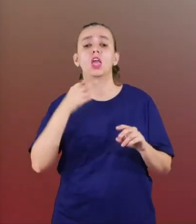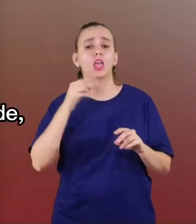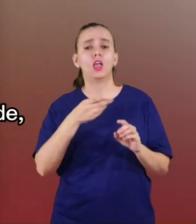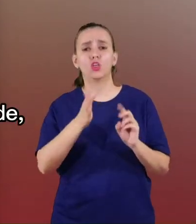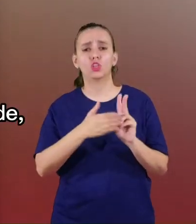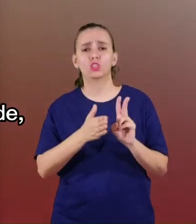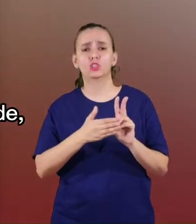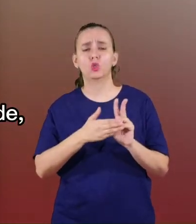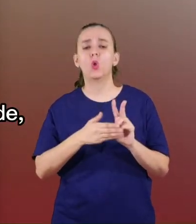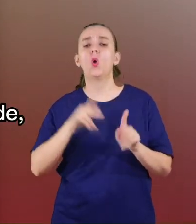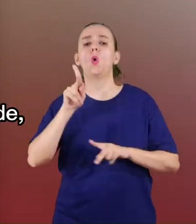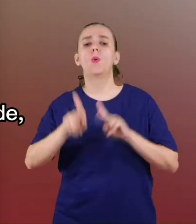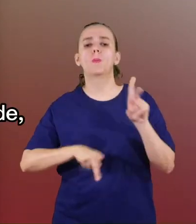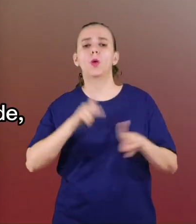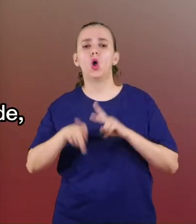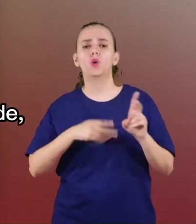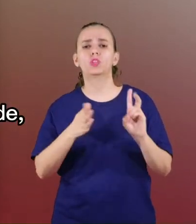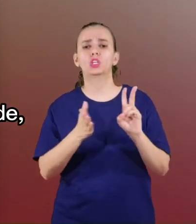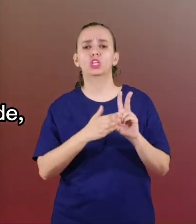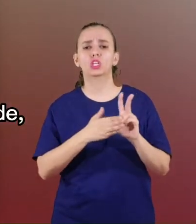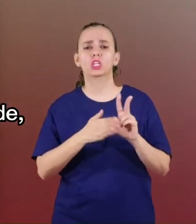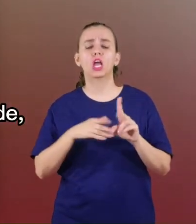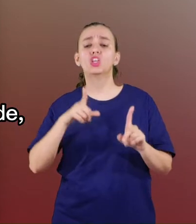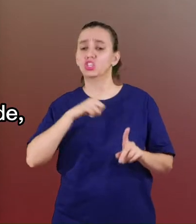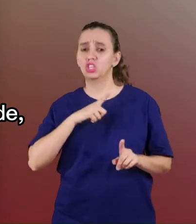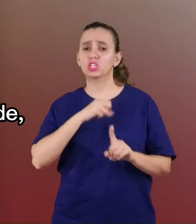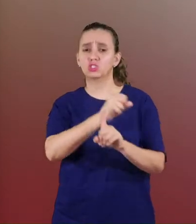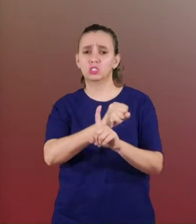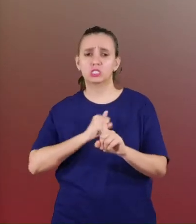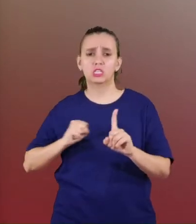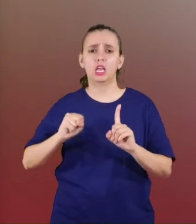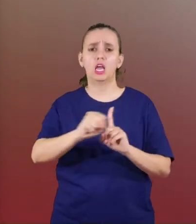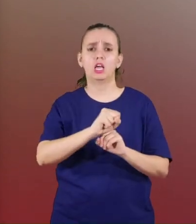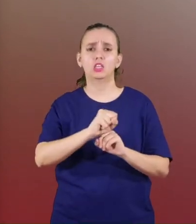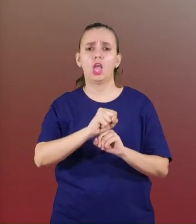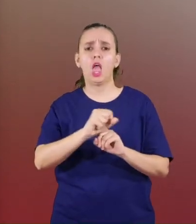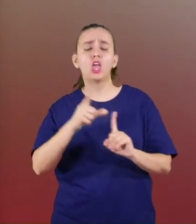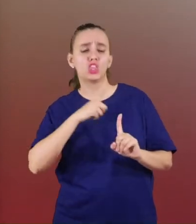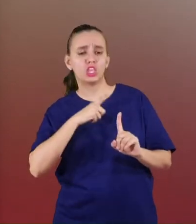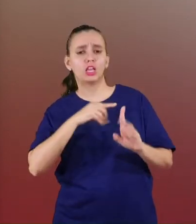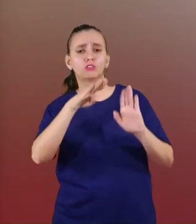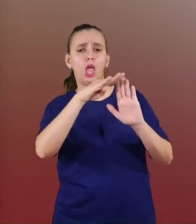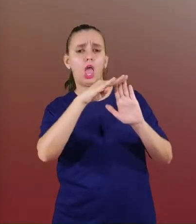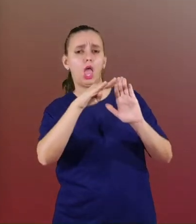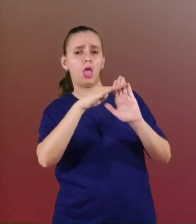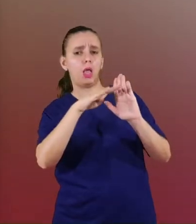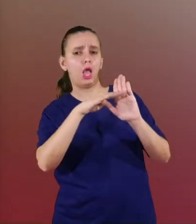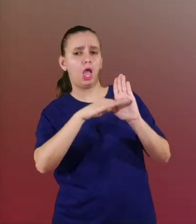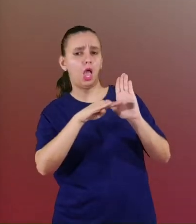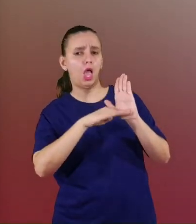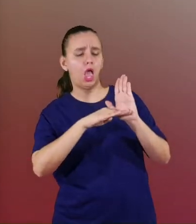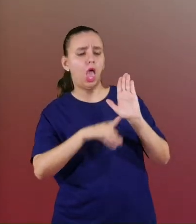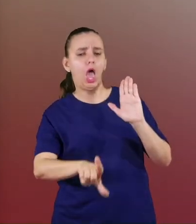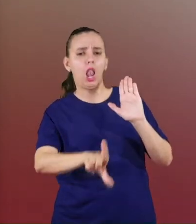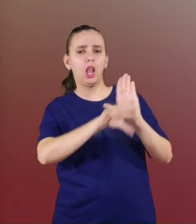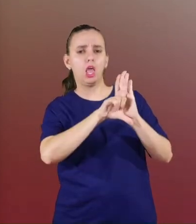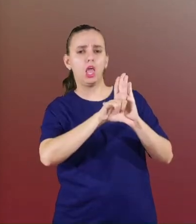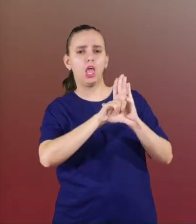indígena, todo povo indígena tinha a sua sociedade, tinha suas regras, suas normas, suas leis,